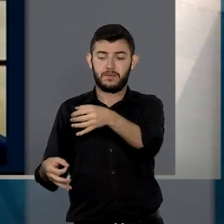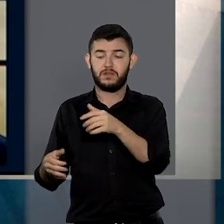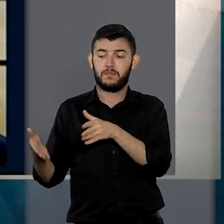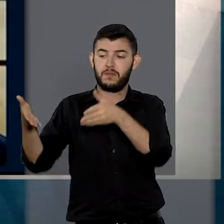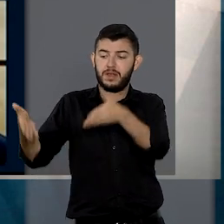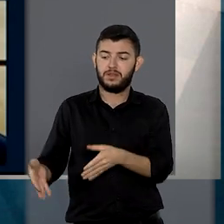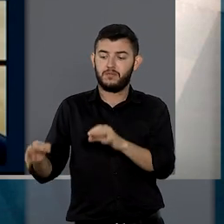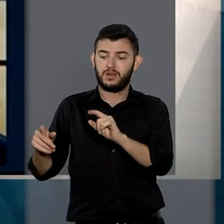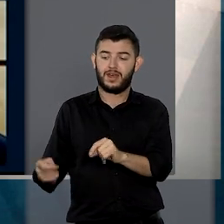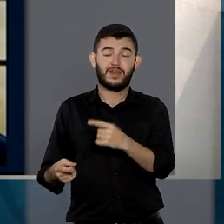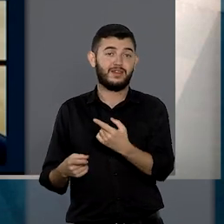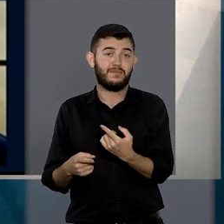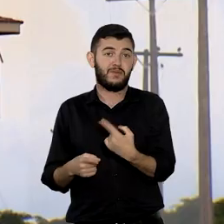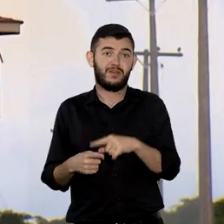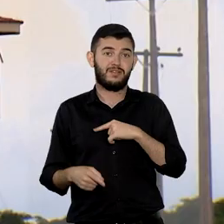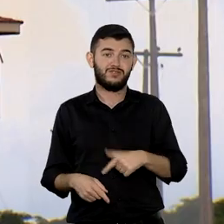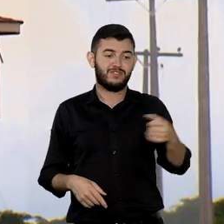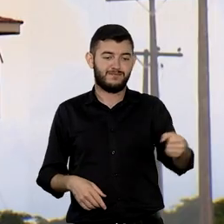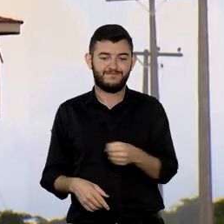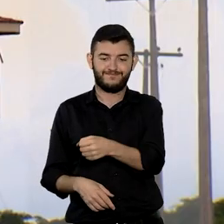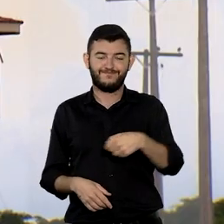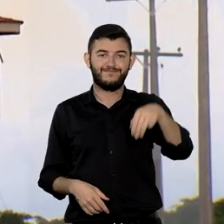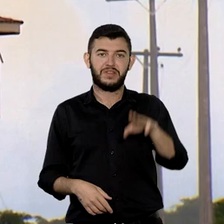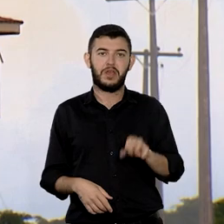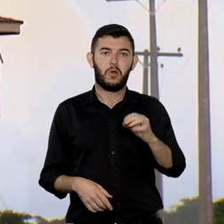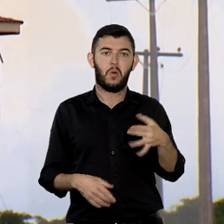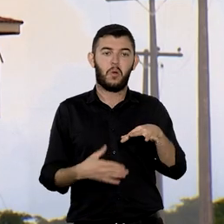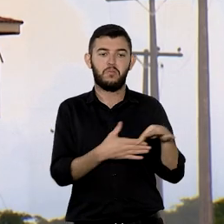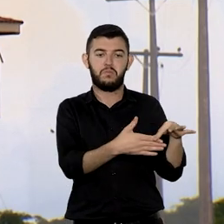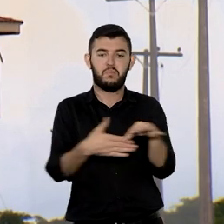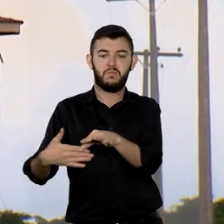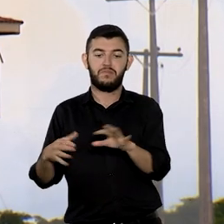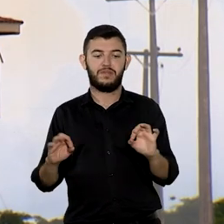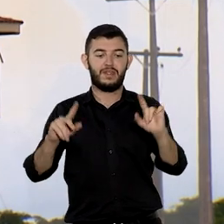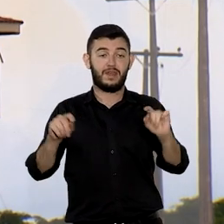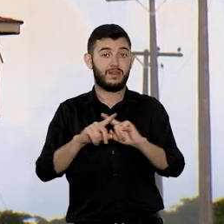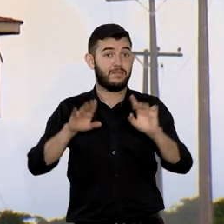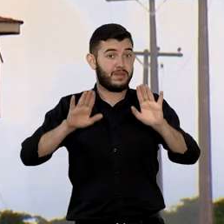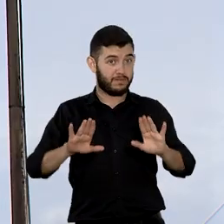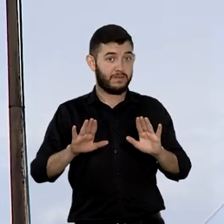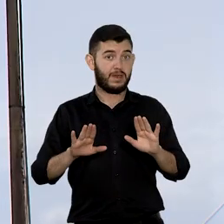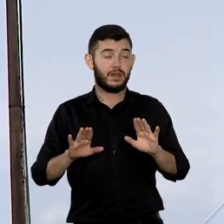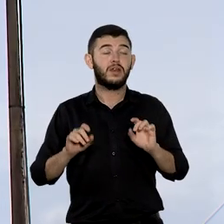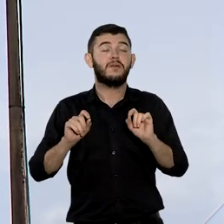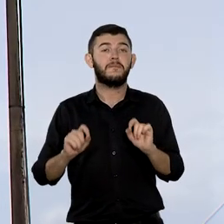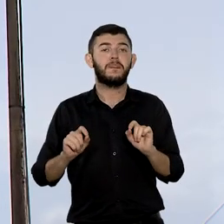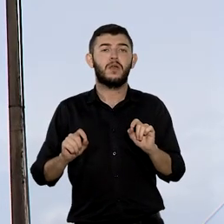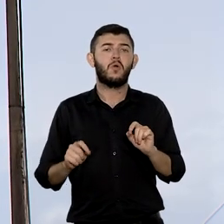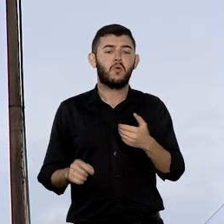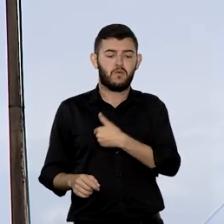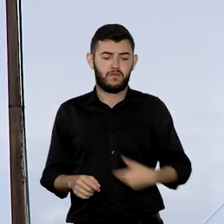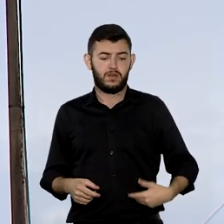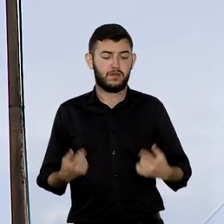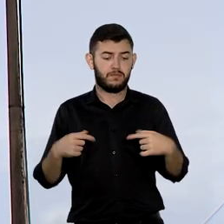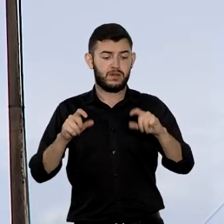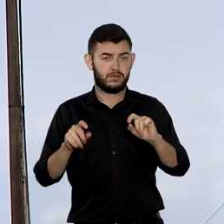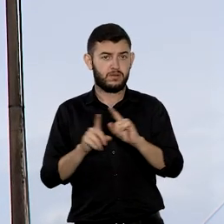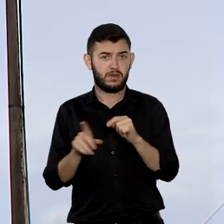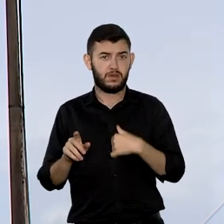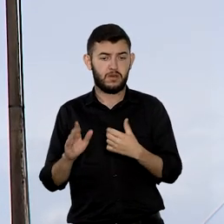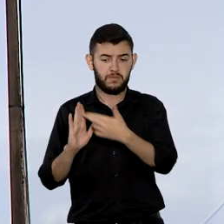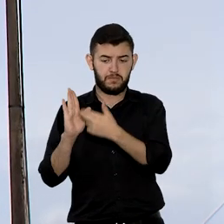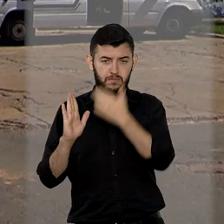indicadas pelo Ministério Público. Segundo a decisão, não se pode admitir que o Estado seja ineficiente no cumprimento das